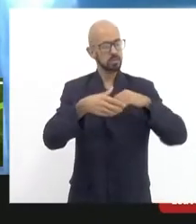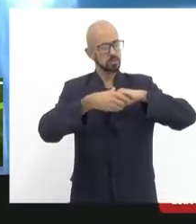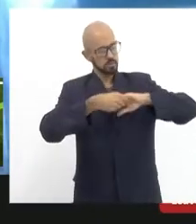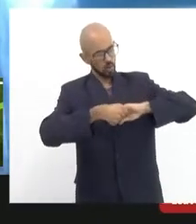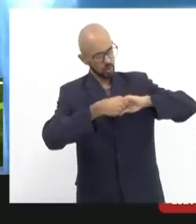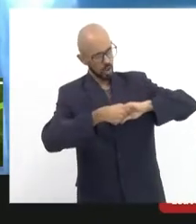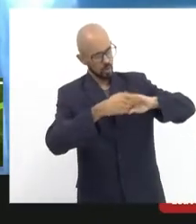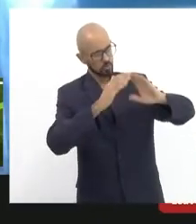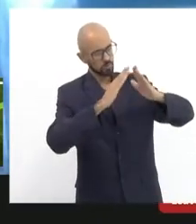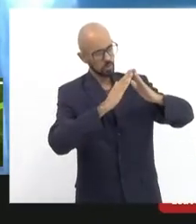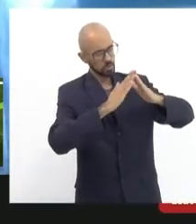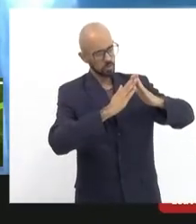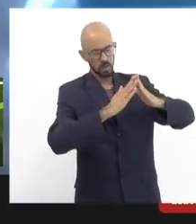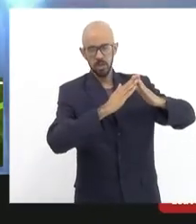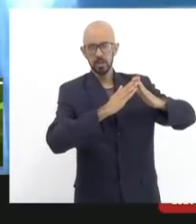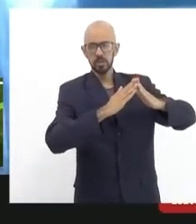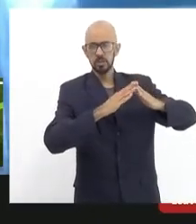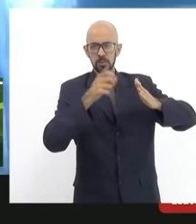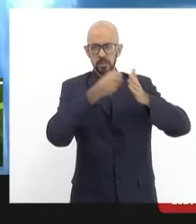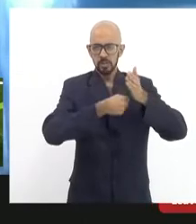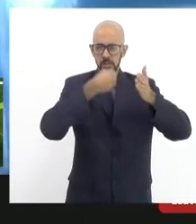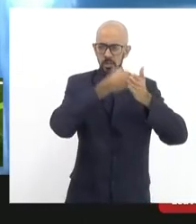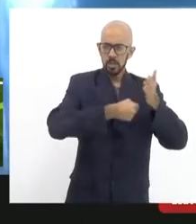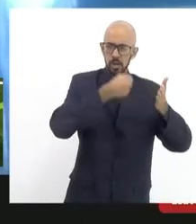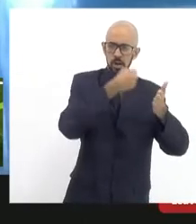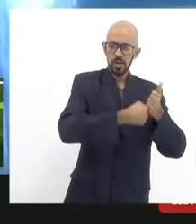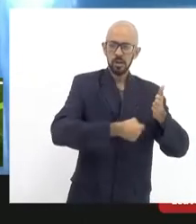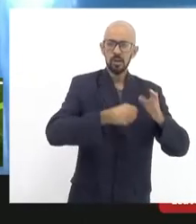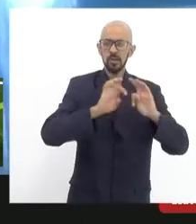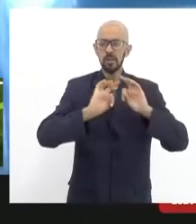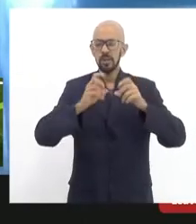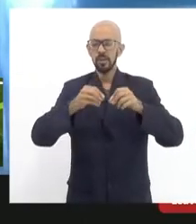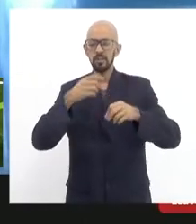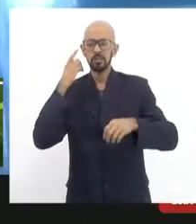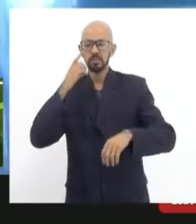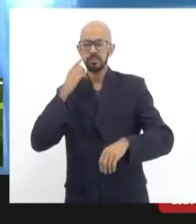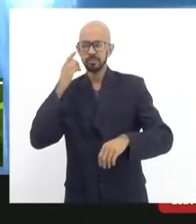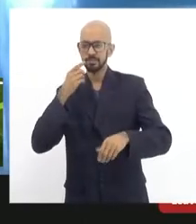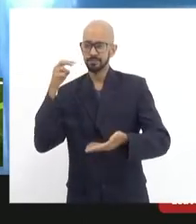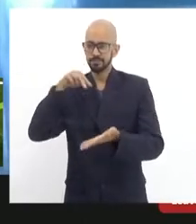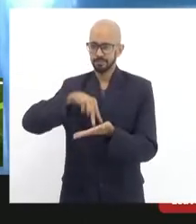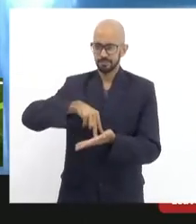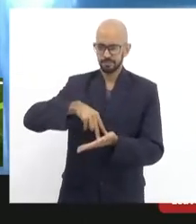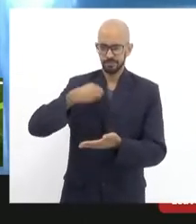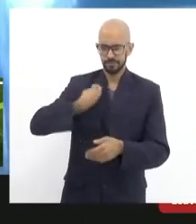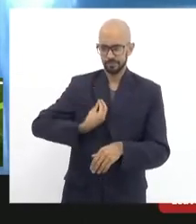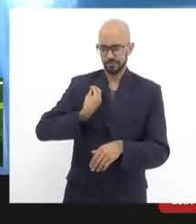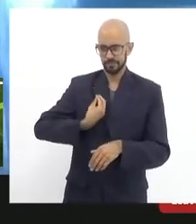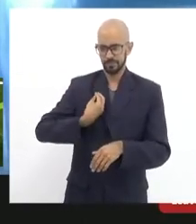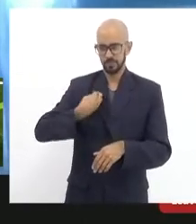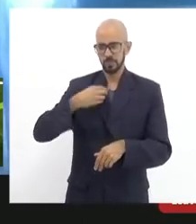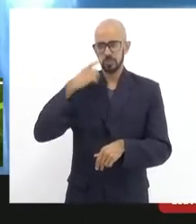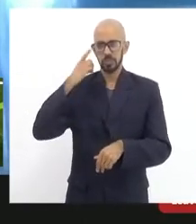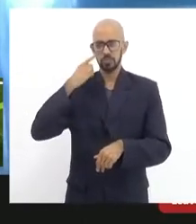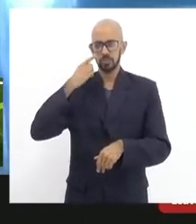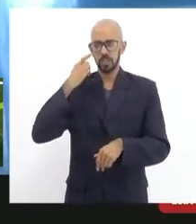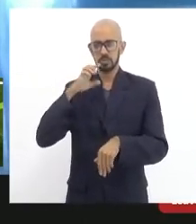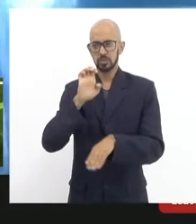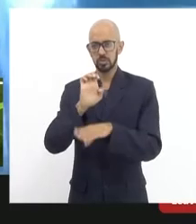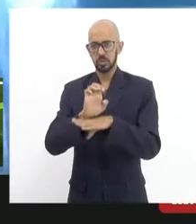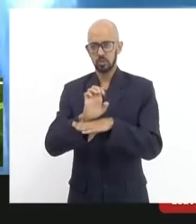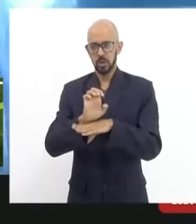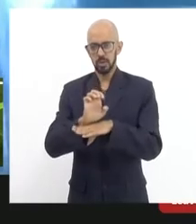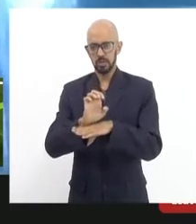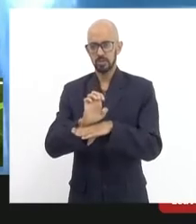por não arrefecerem nessa luta, todos os parlamentares aqui presentes, os deputados estaduais todos. Eu